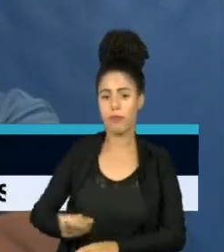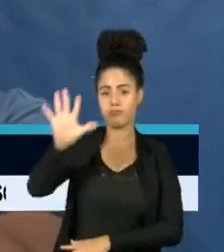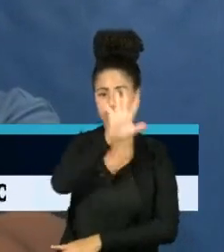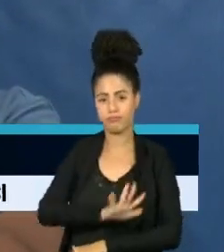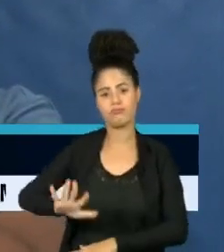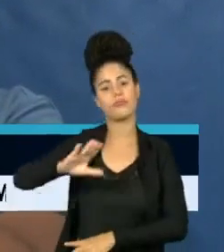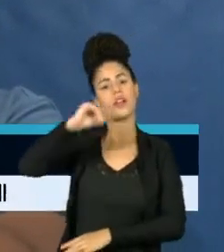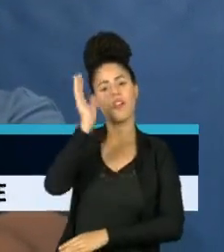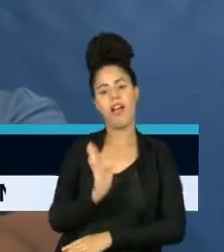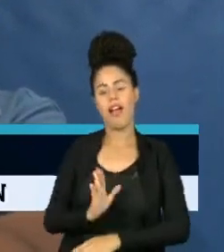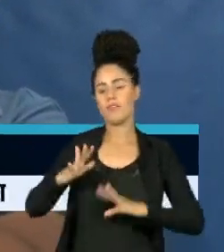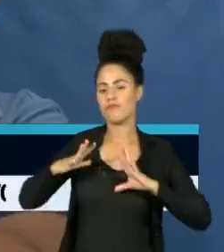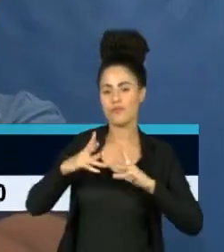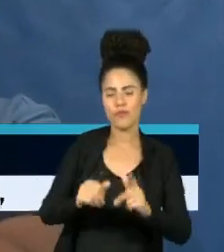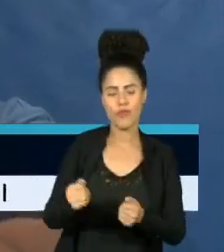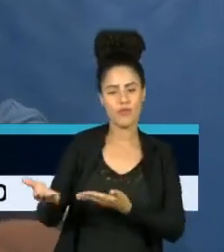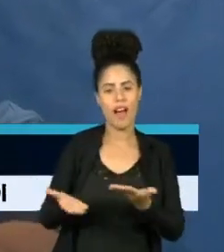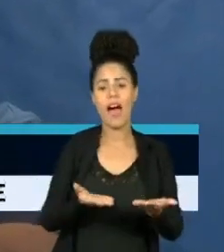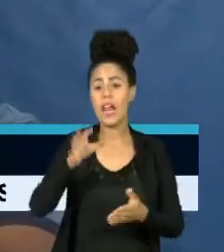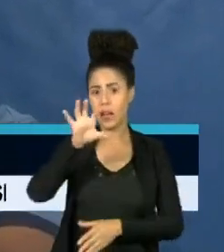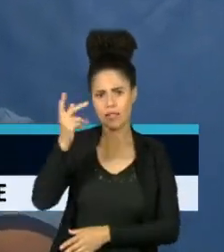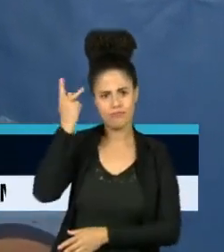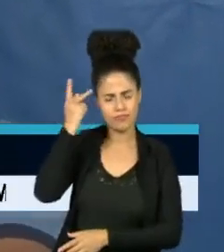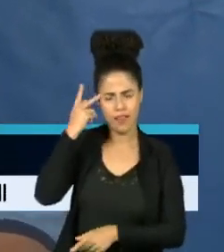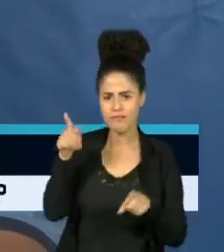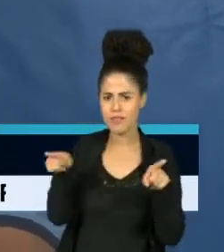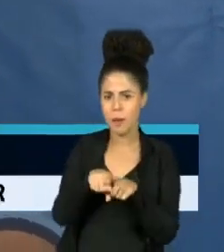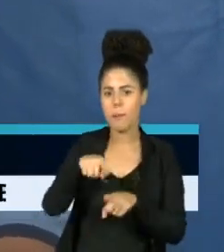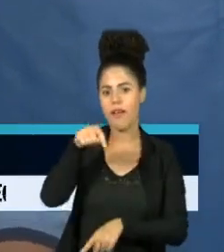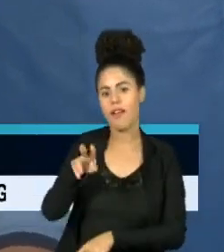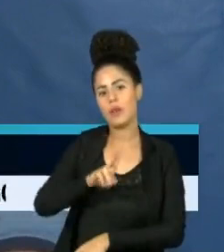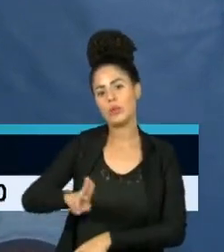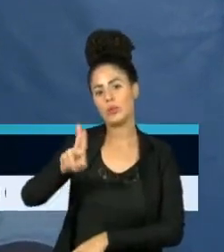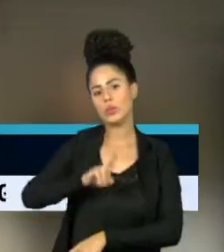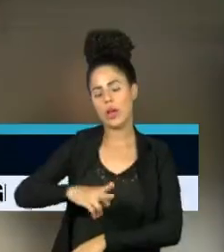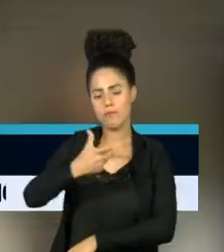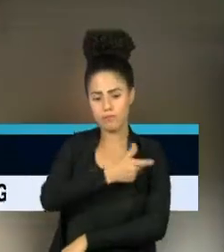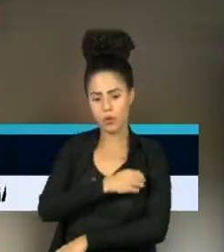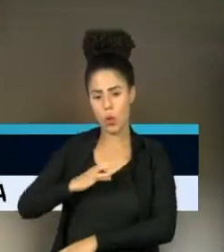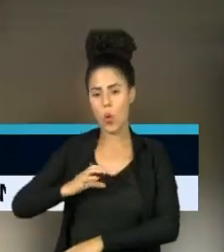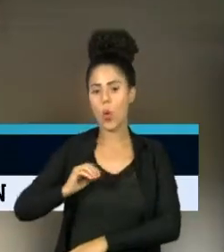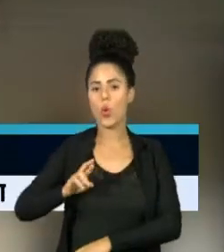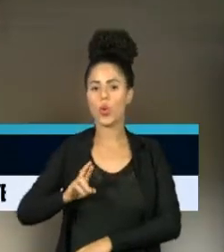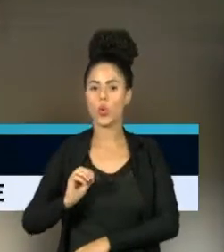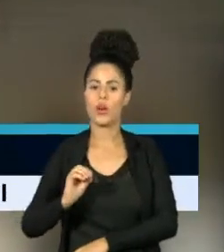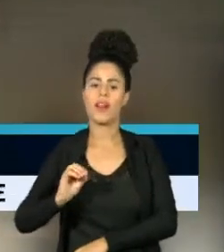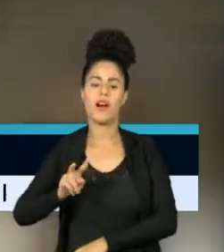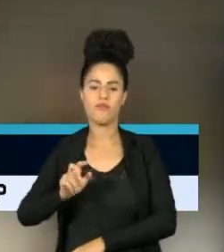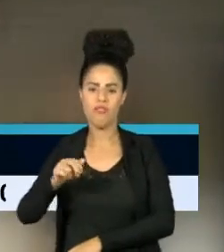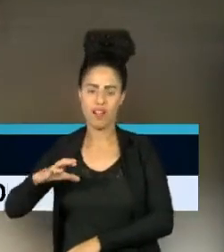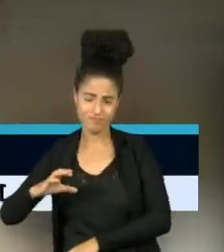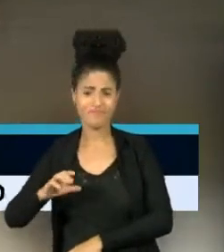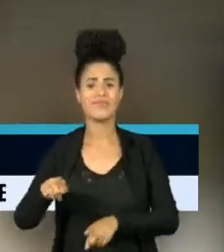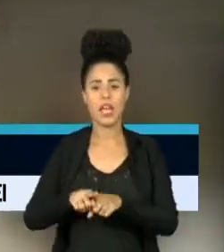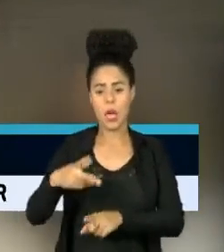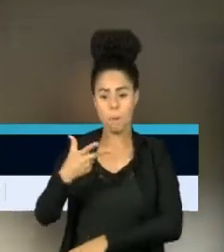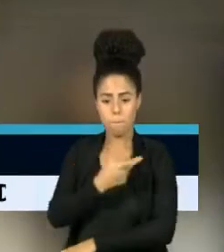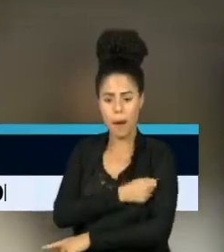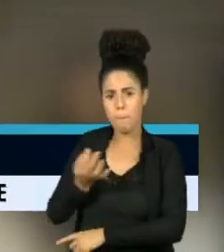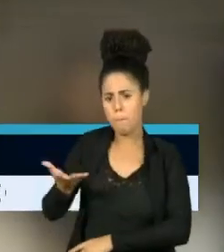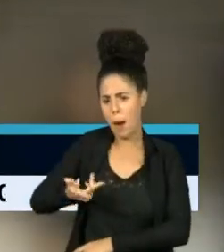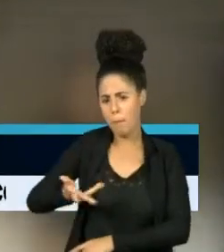especialmente aqui, dado o fato que São Paulo é o com a maior densidade populacional do país, de vacinar